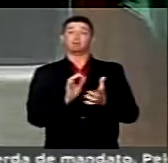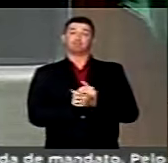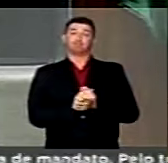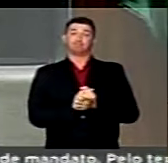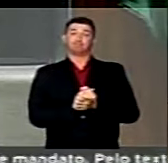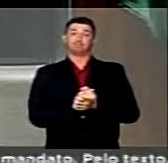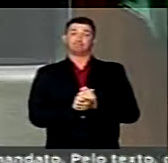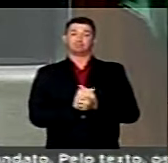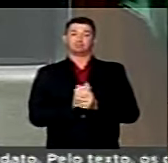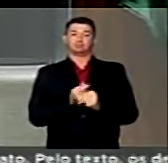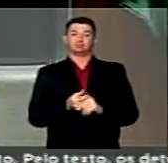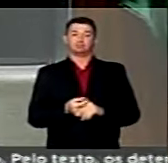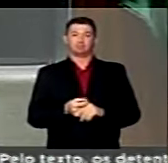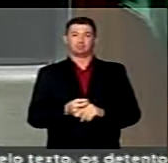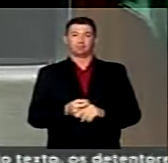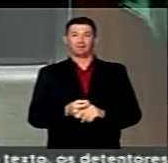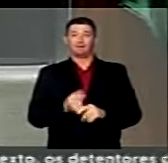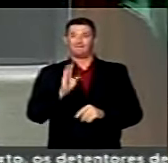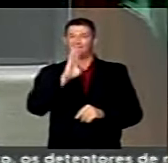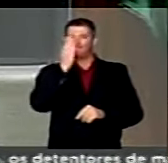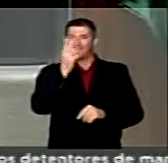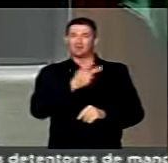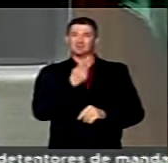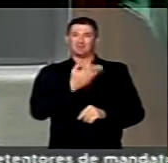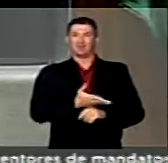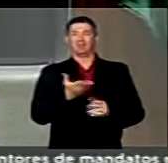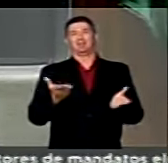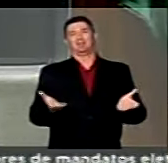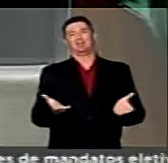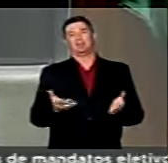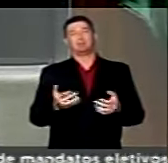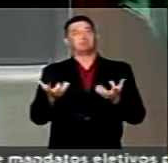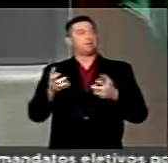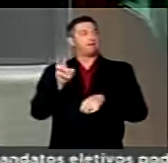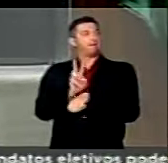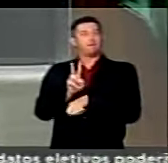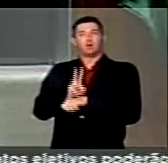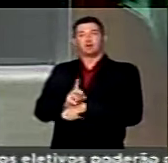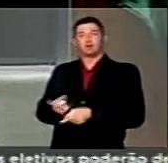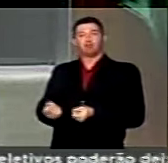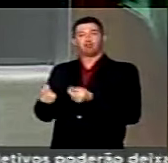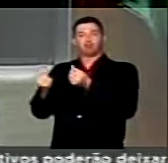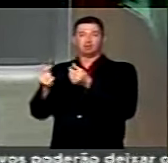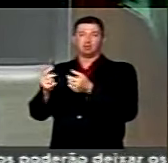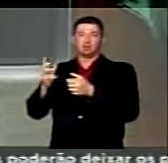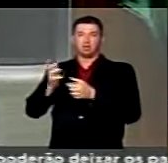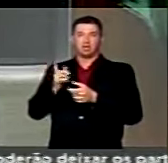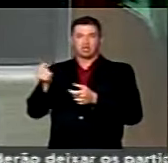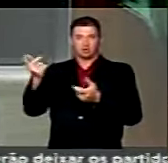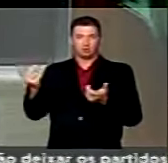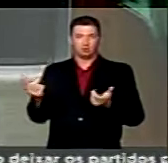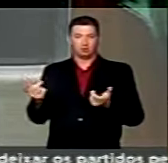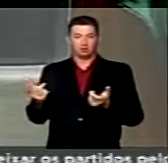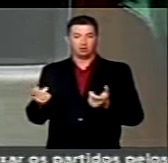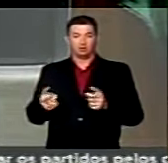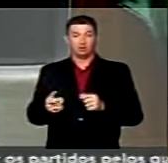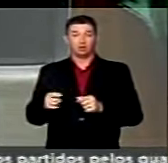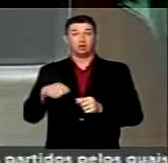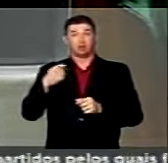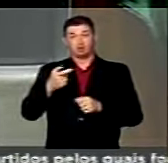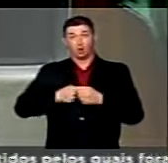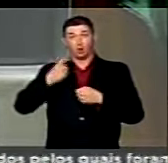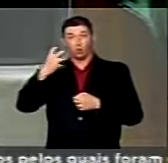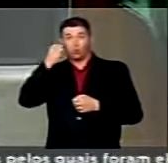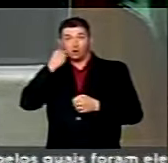de forma demagógica, para proteger o capital, o ganho de